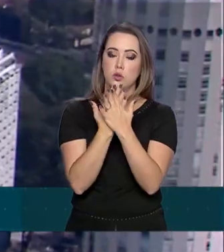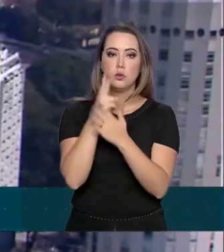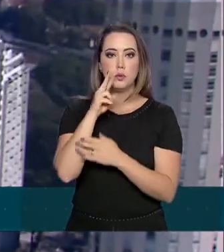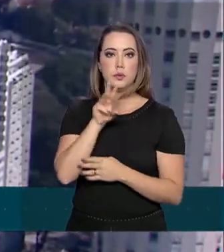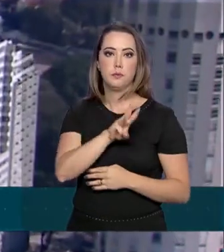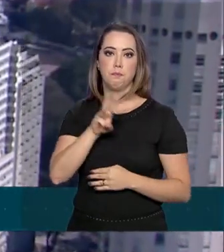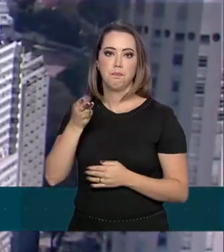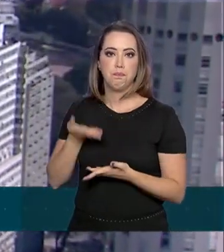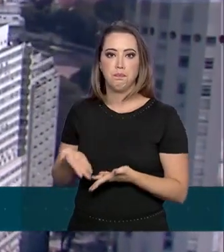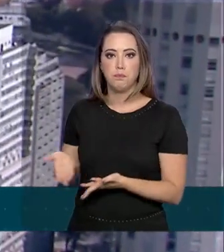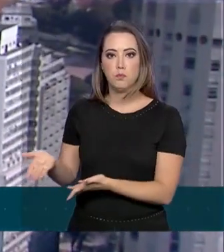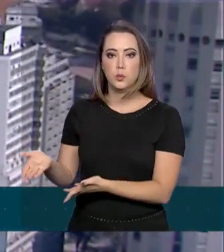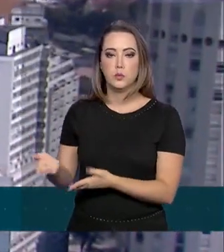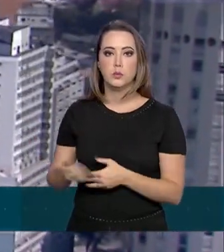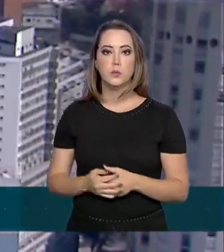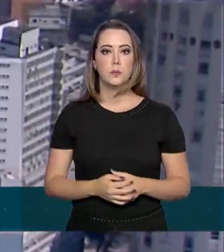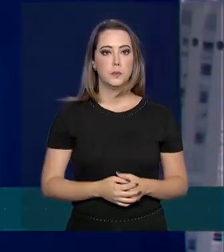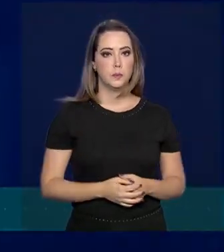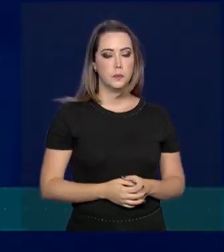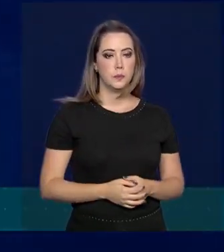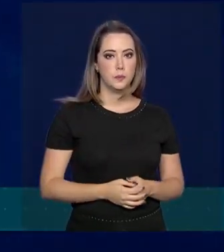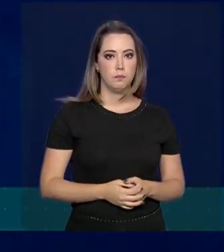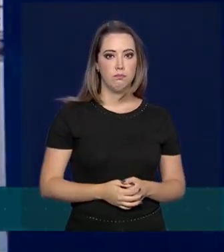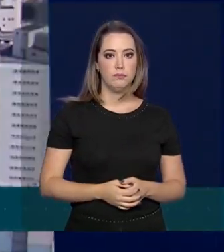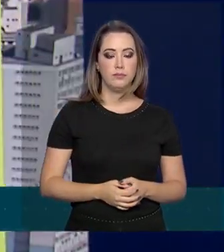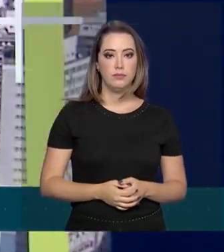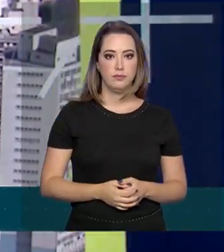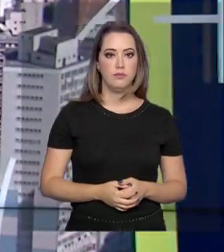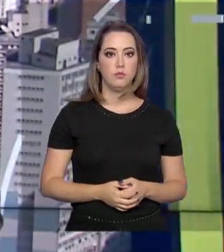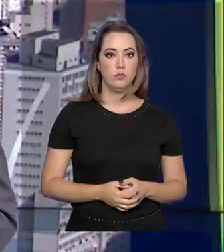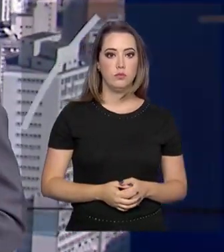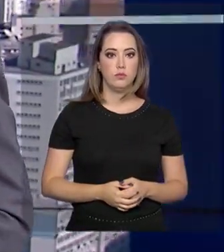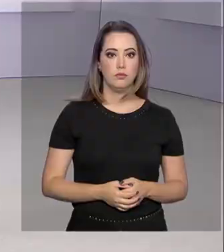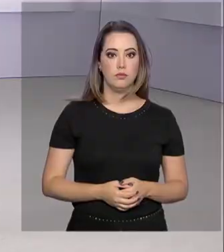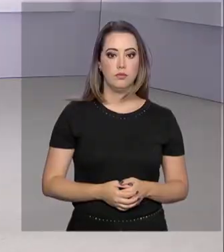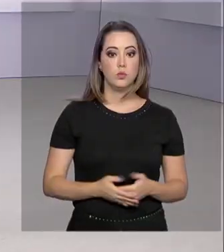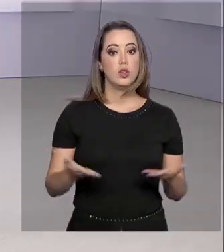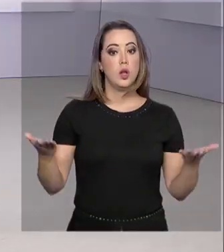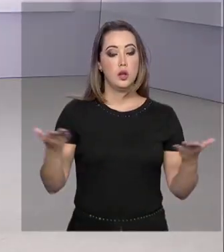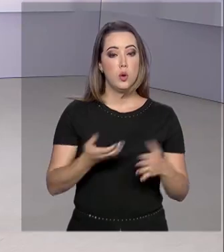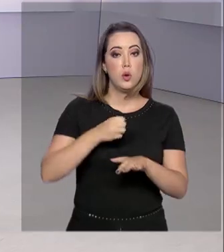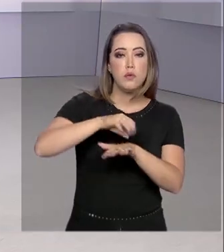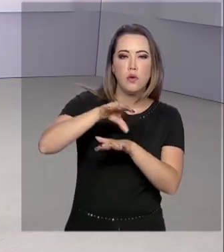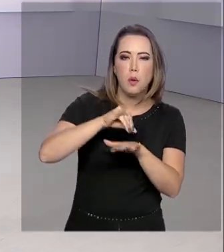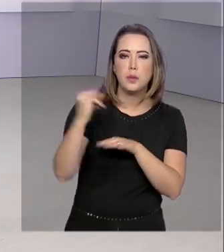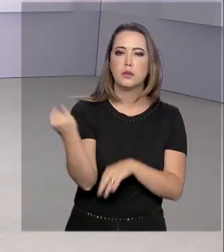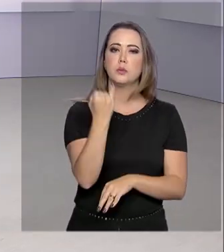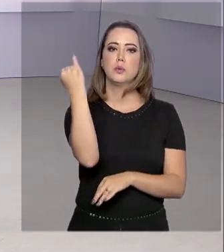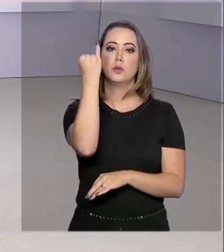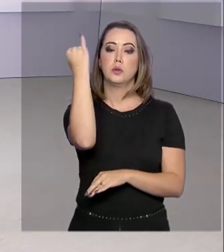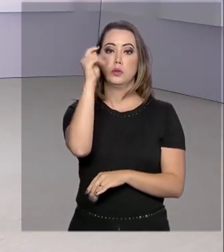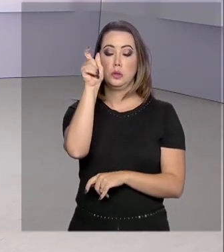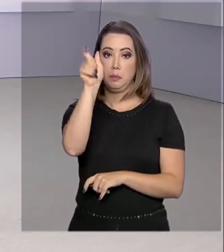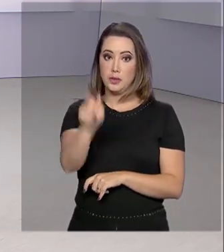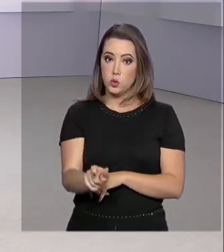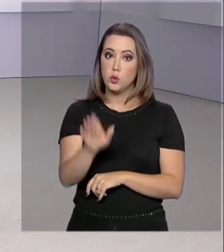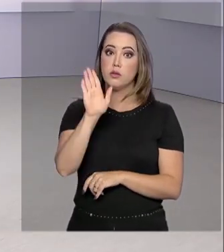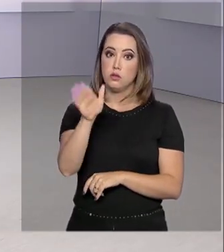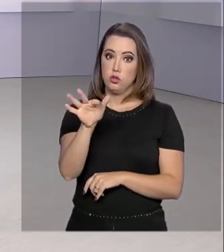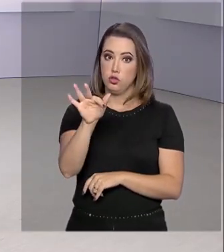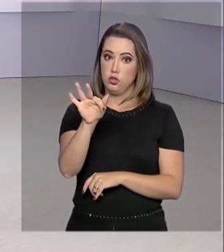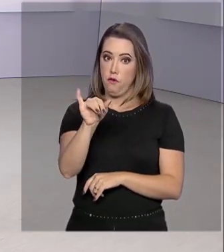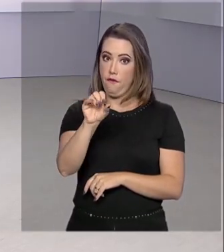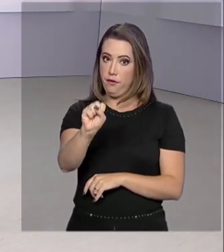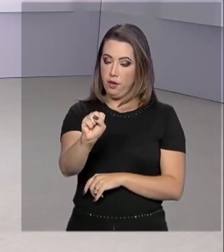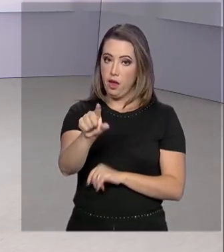escolacivicomilitar.mec.gov.br. Agora uma informação importante para os pré-selecionados